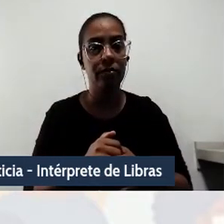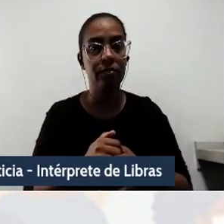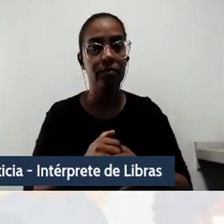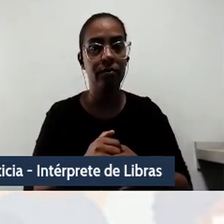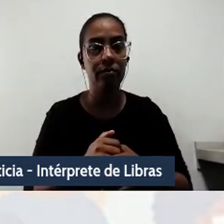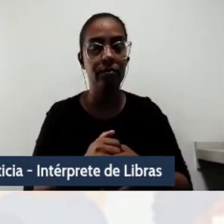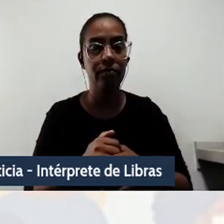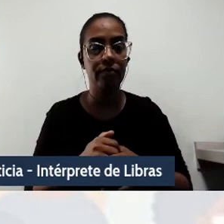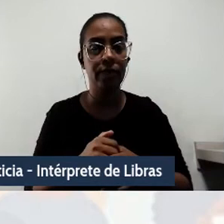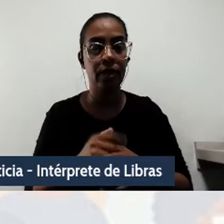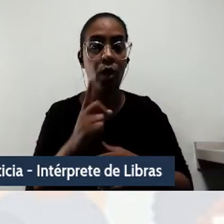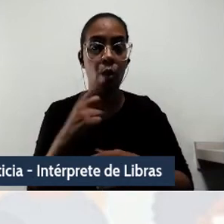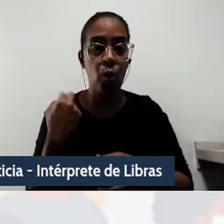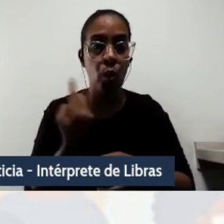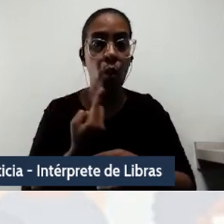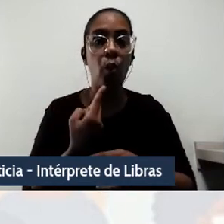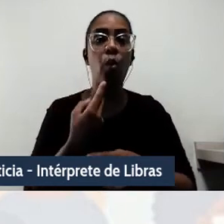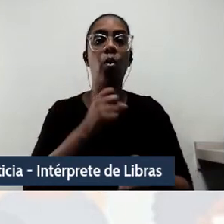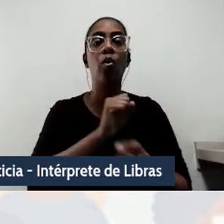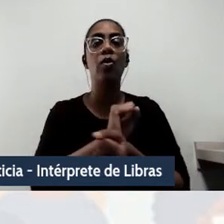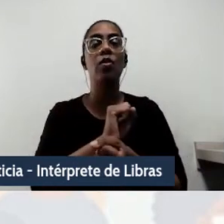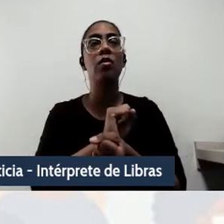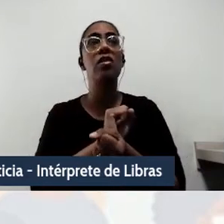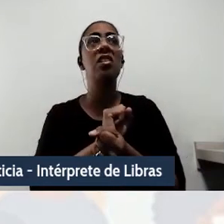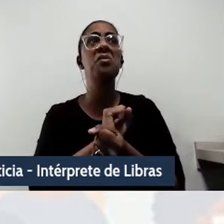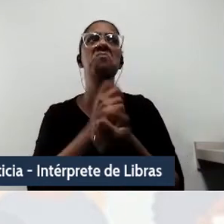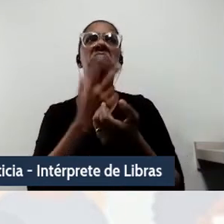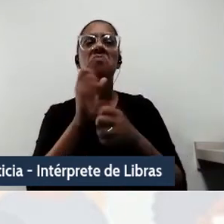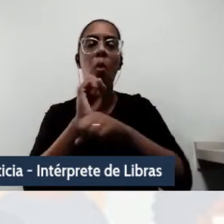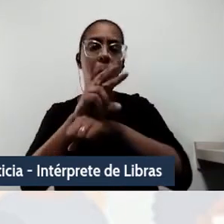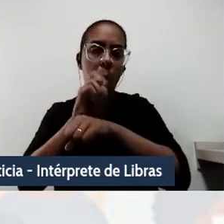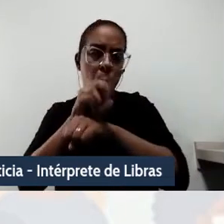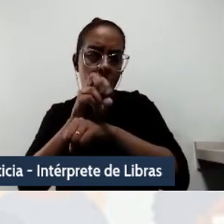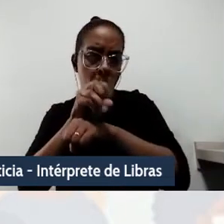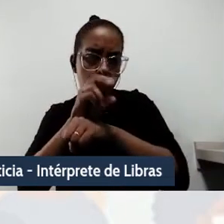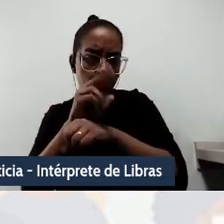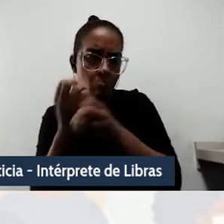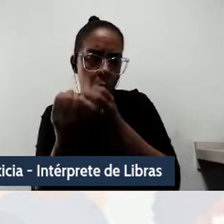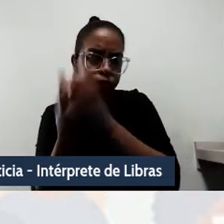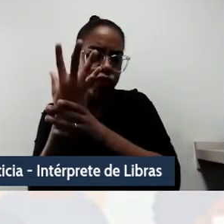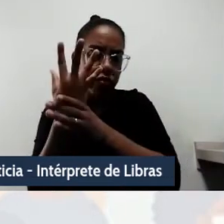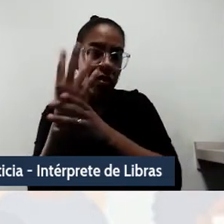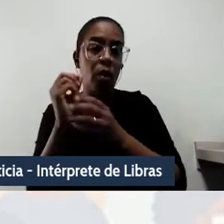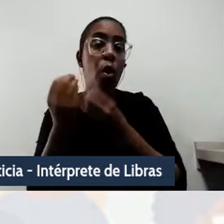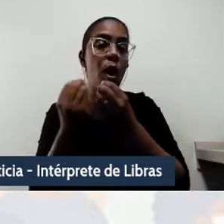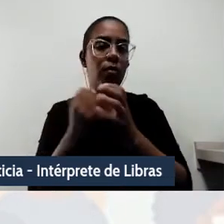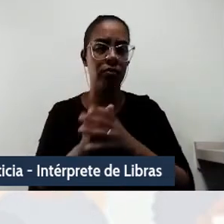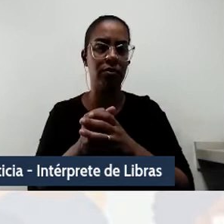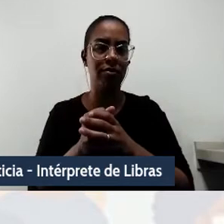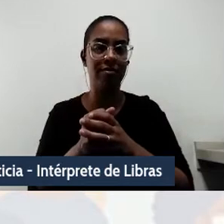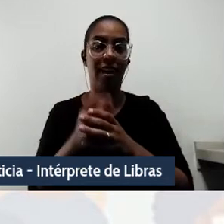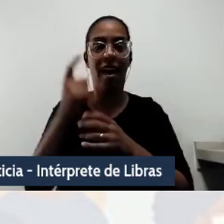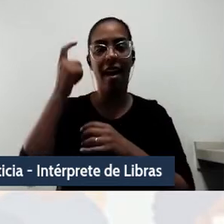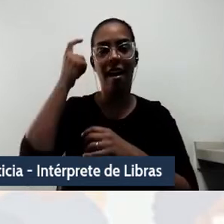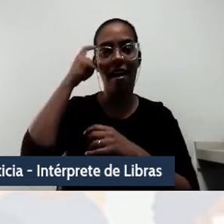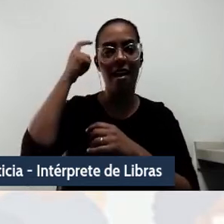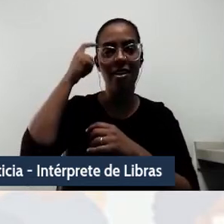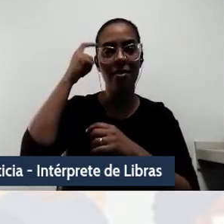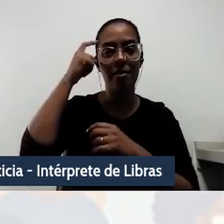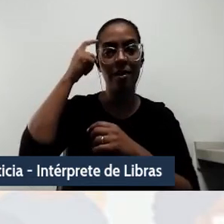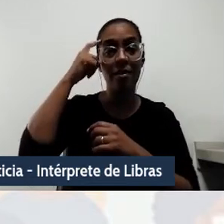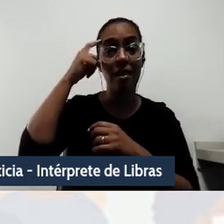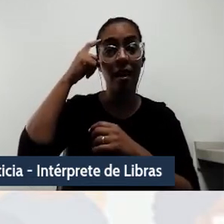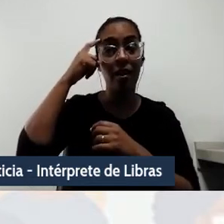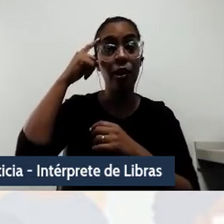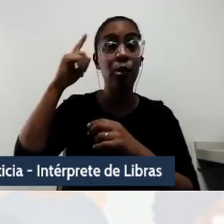parados poderia surgir um novo vírus. Cito. O vírus do pensar em uma sociedade alternativa. Uma